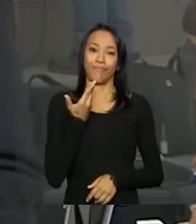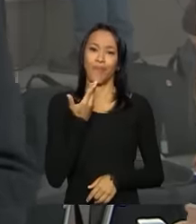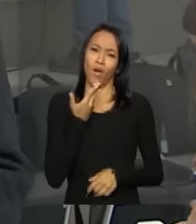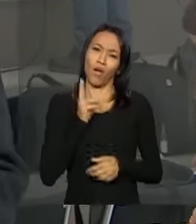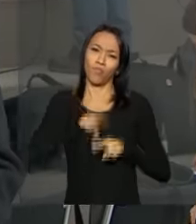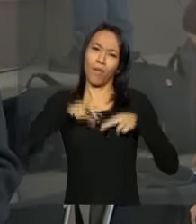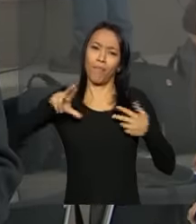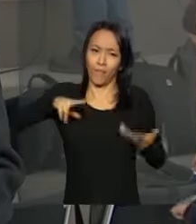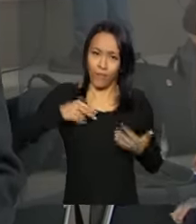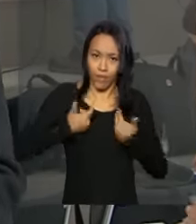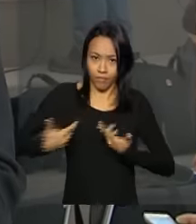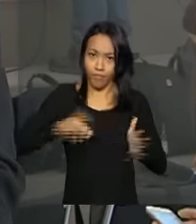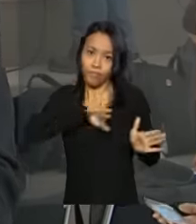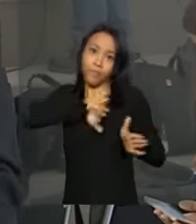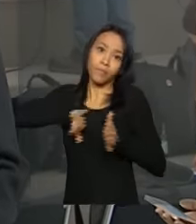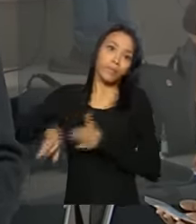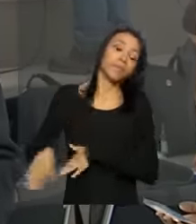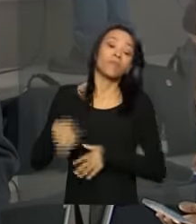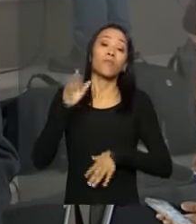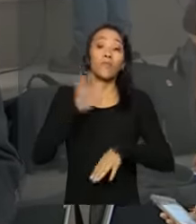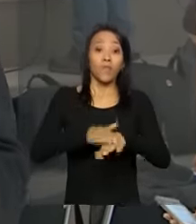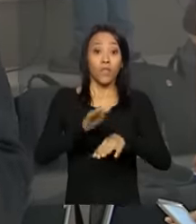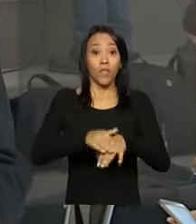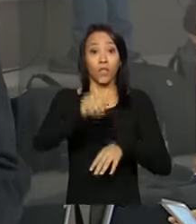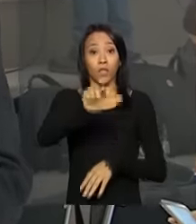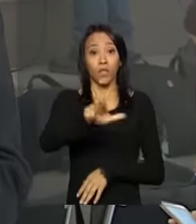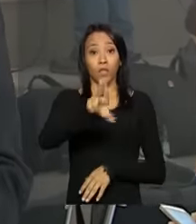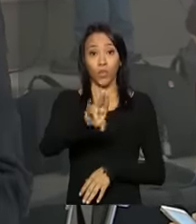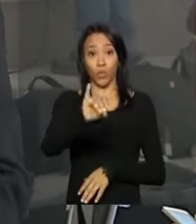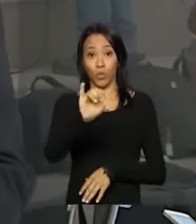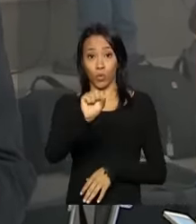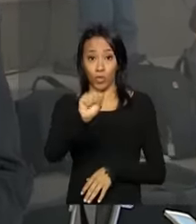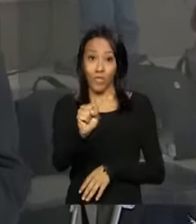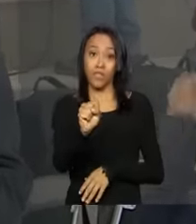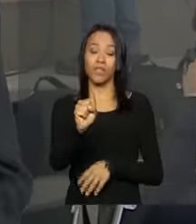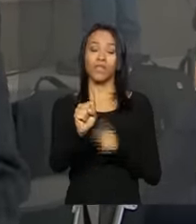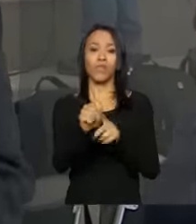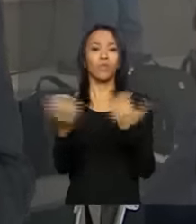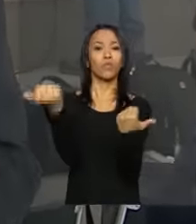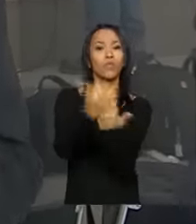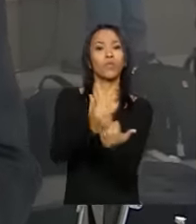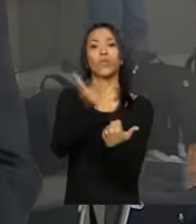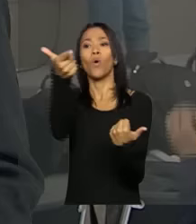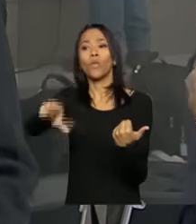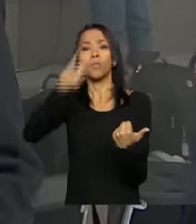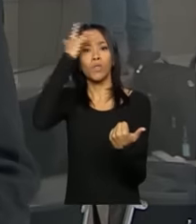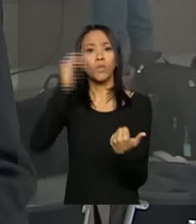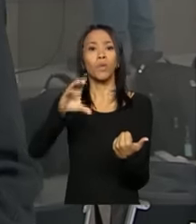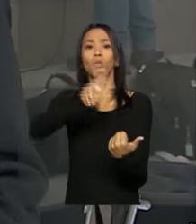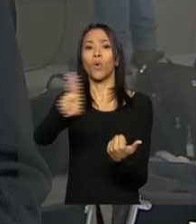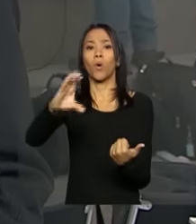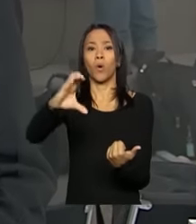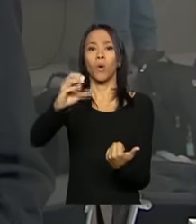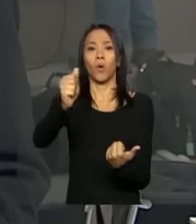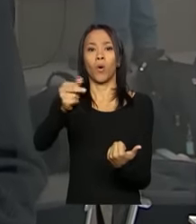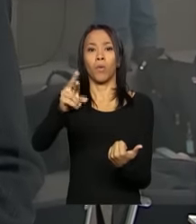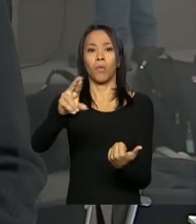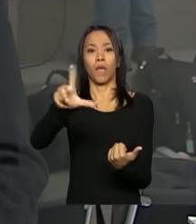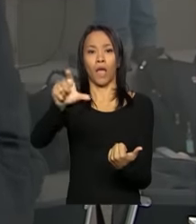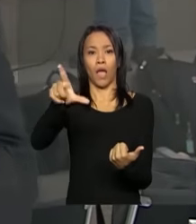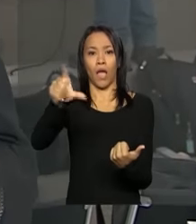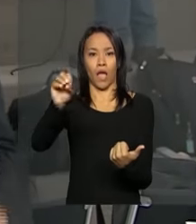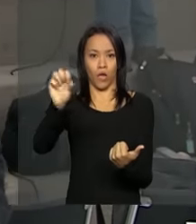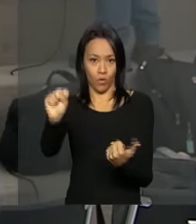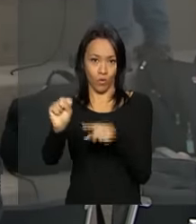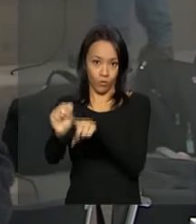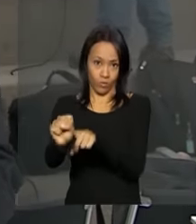Controladoria-Geral da União, Luiz Navarro de Brito, assume no lugar de Carlos Higino, que comandava a pasta interinamente.